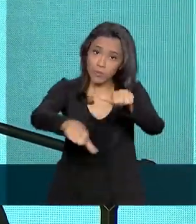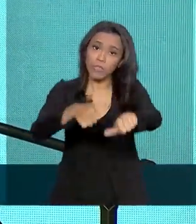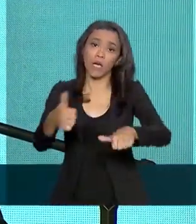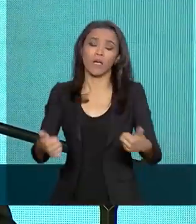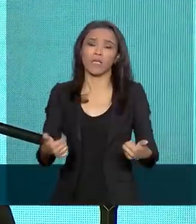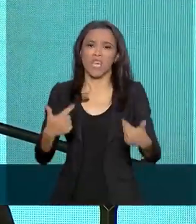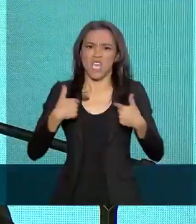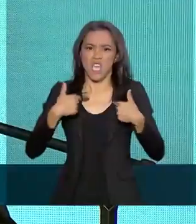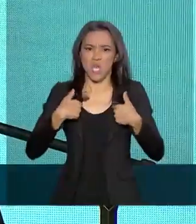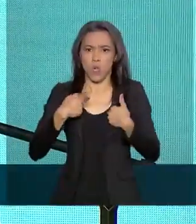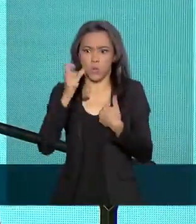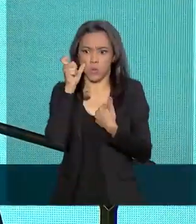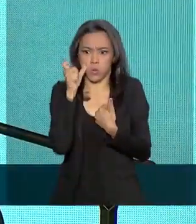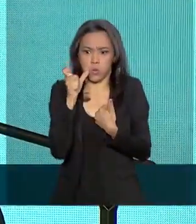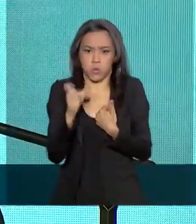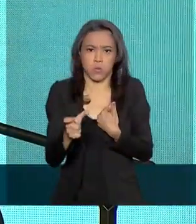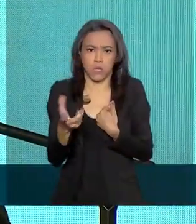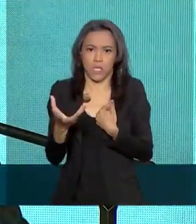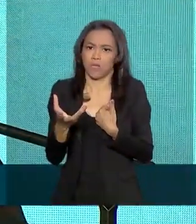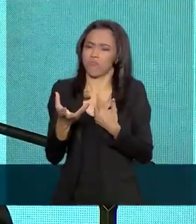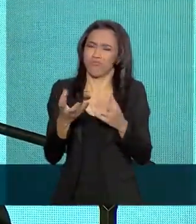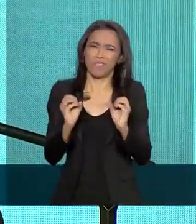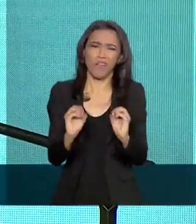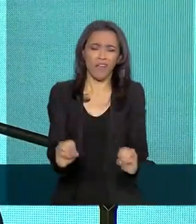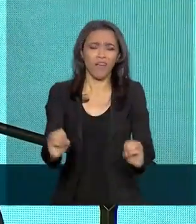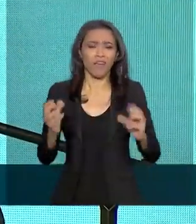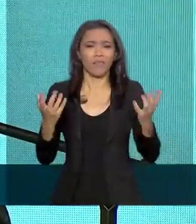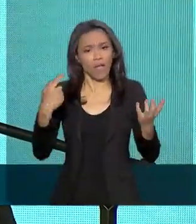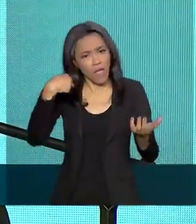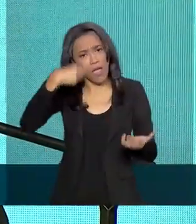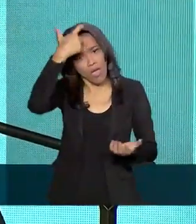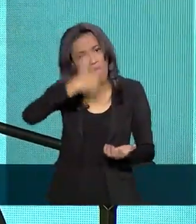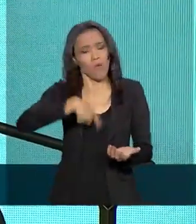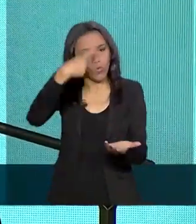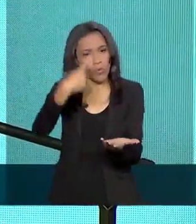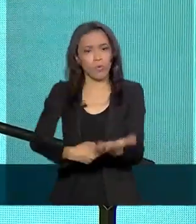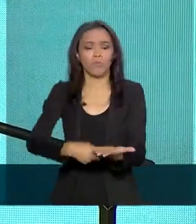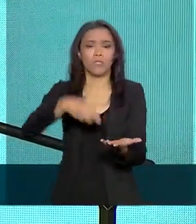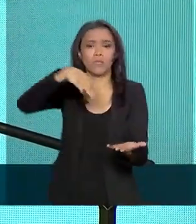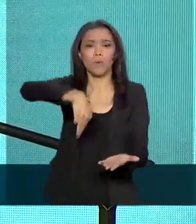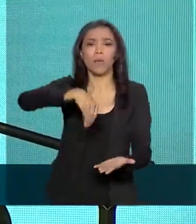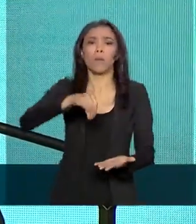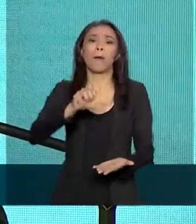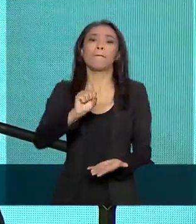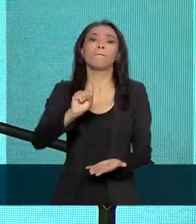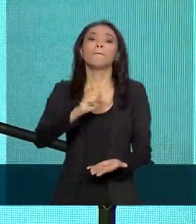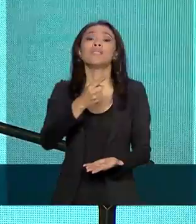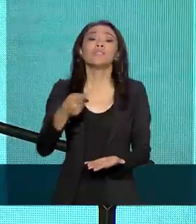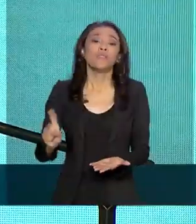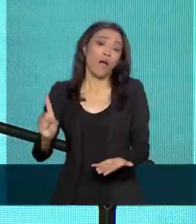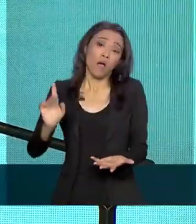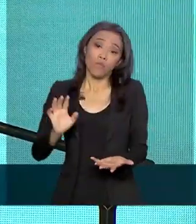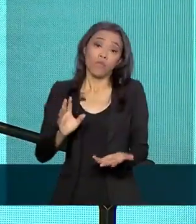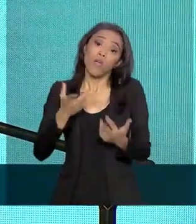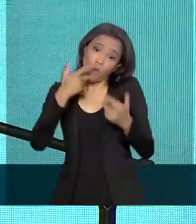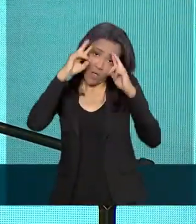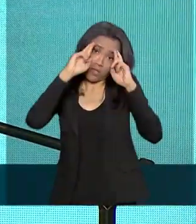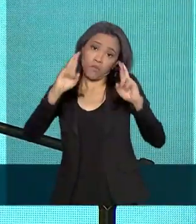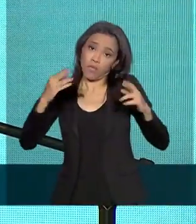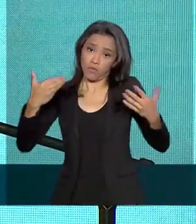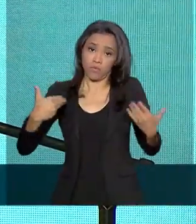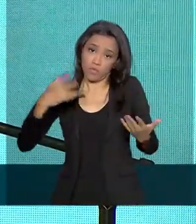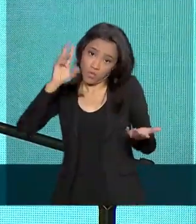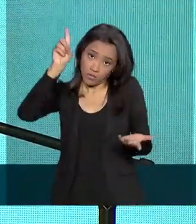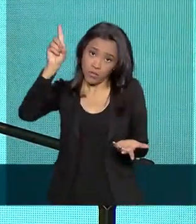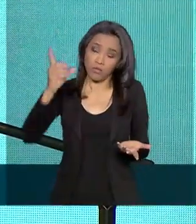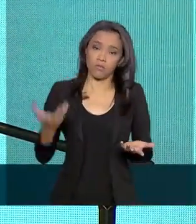qualquer ambição, nenhuma, zero. Isso é uma missão. Quem não acredita ao respeito, para mim é uma missão de Deus. Vamos tocar esse barco.